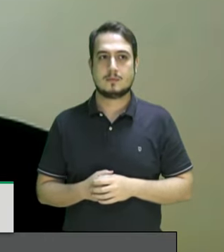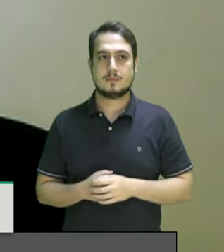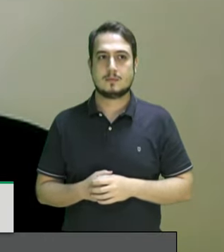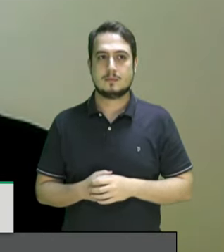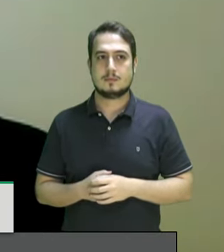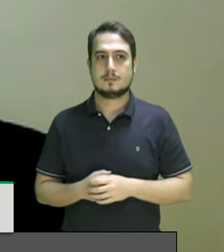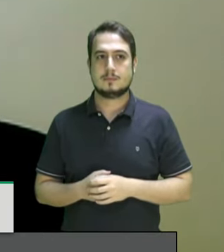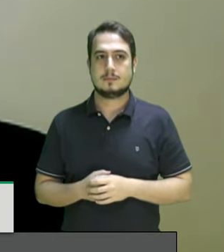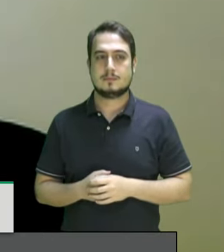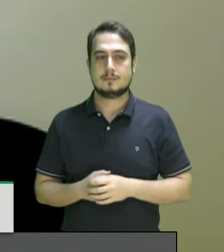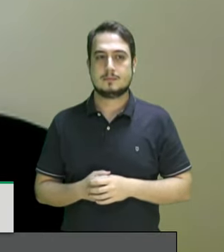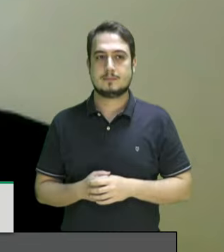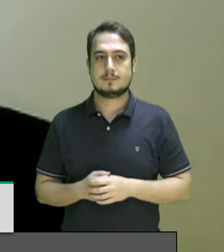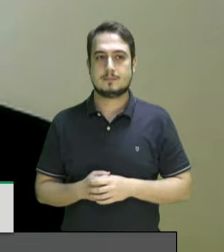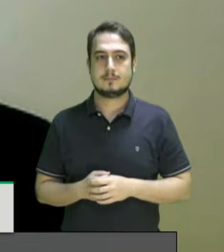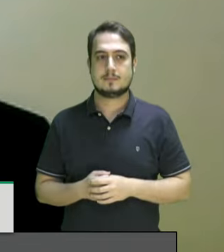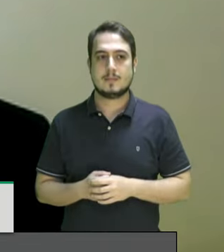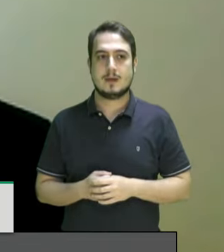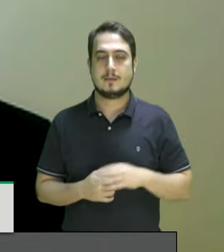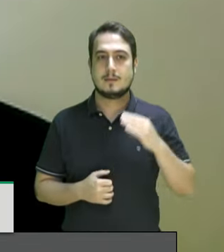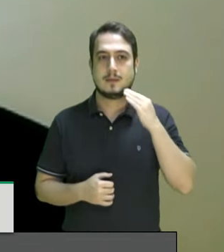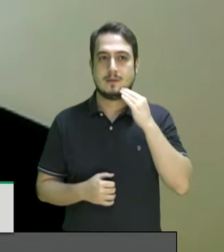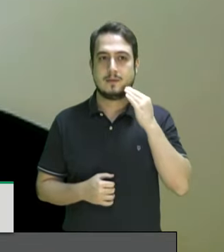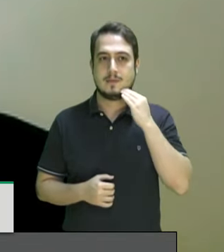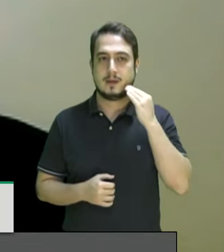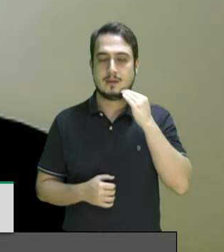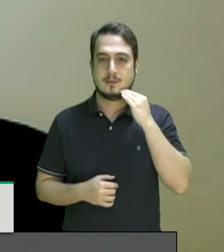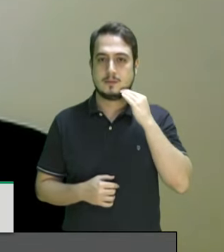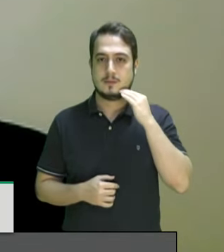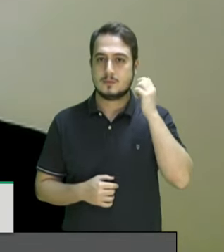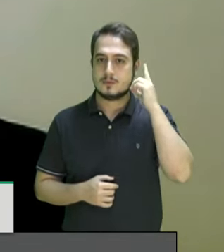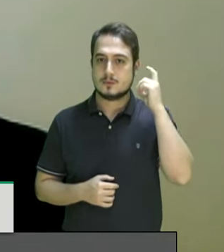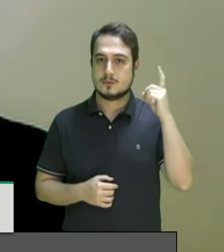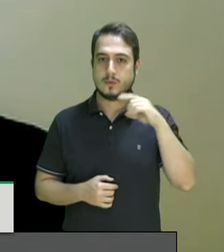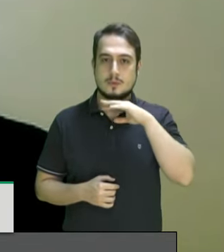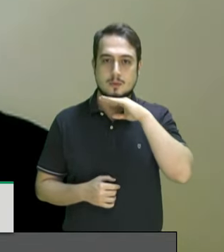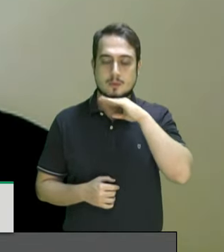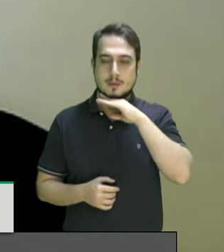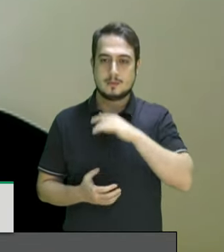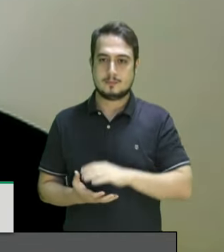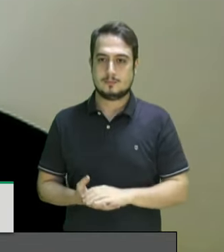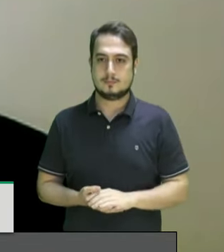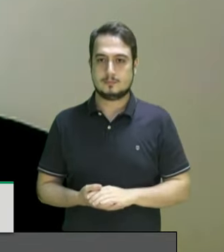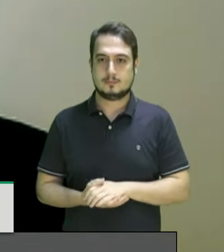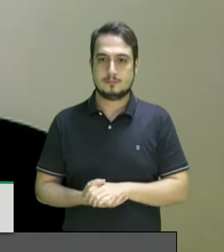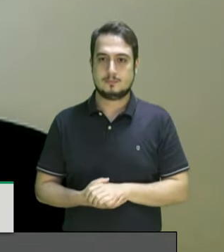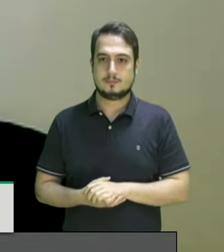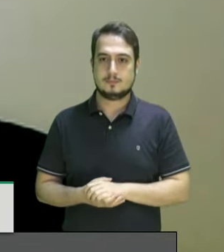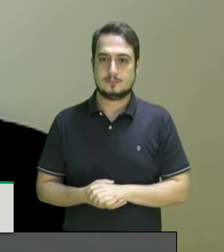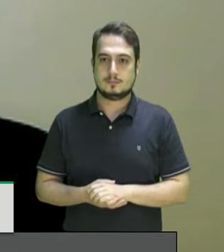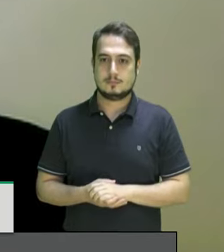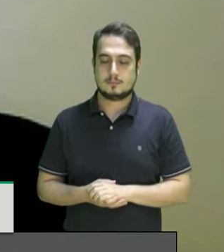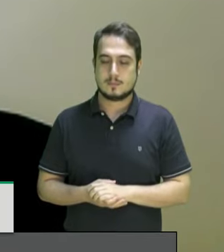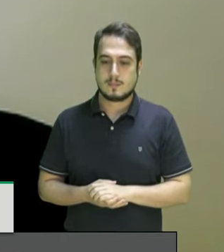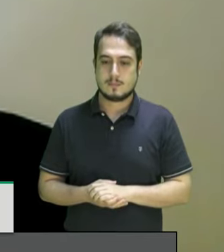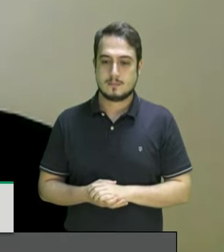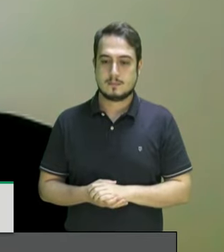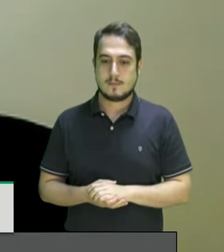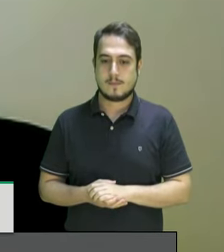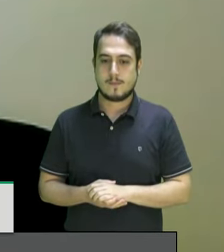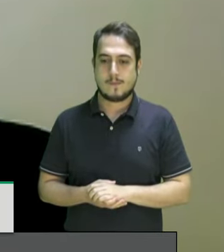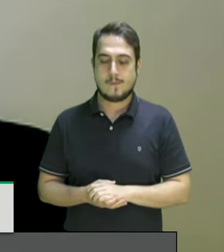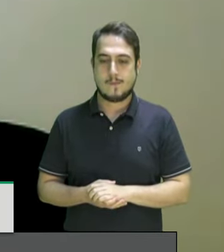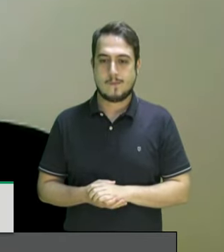do passado quando os jovens passaram nas primeiras colocações para ser estagiários de uma determinada instituição não